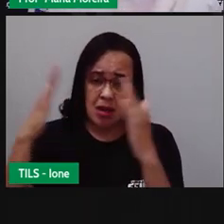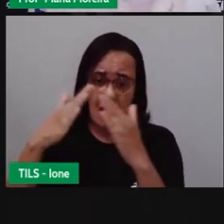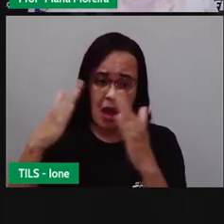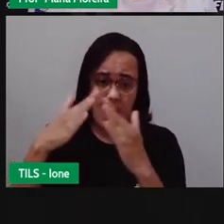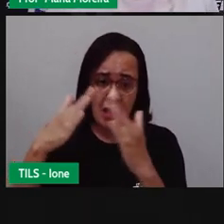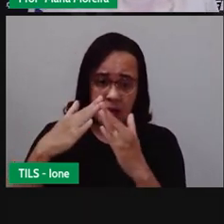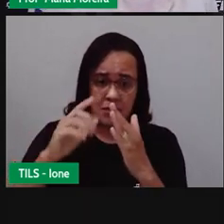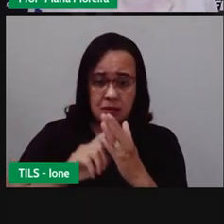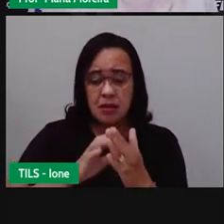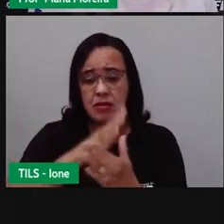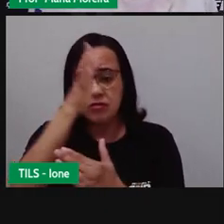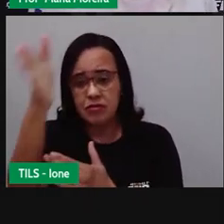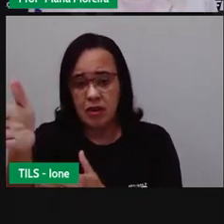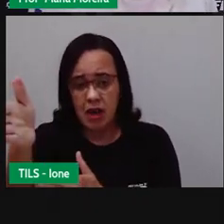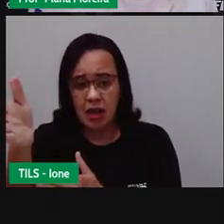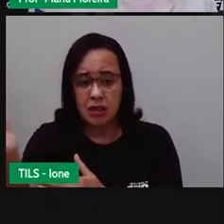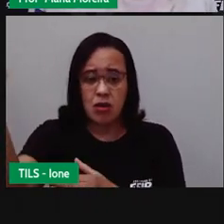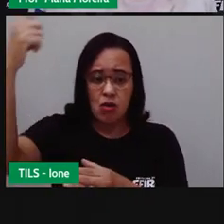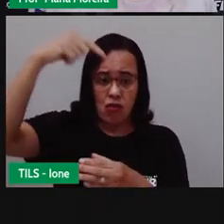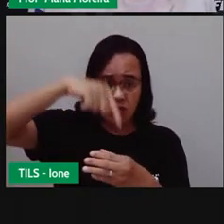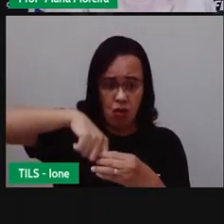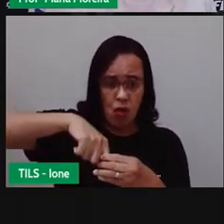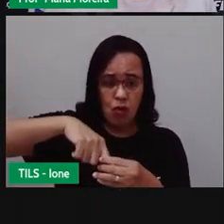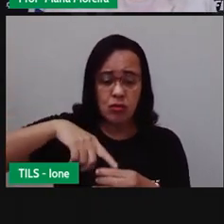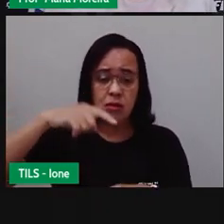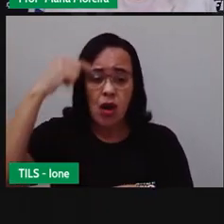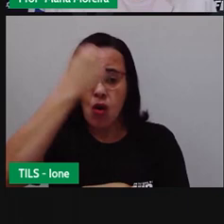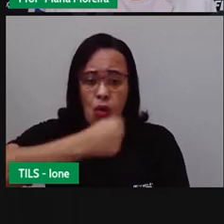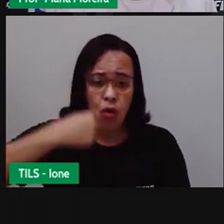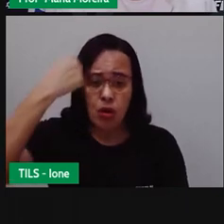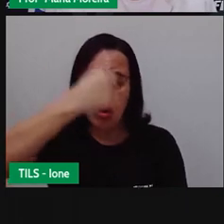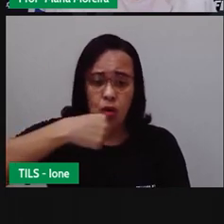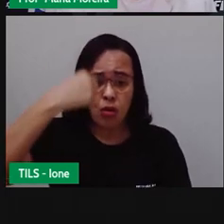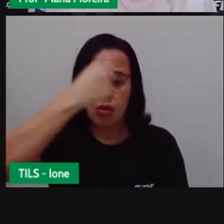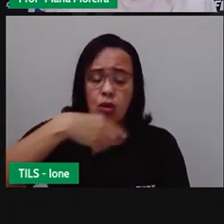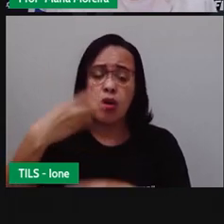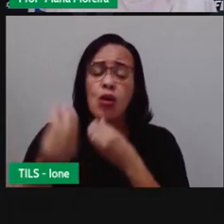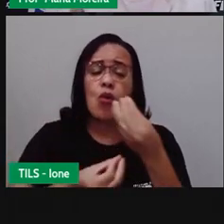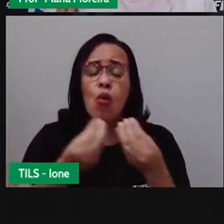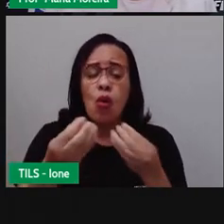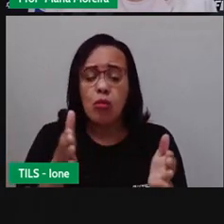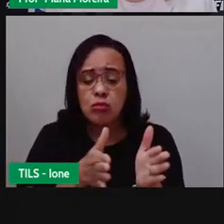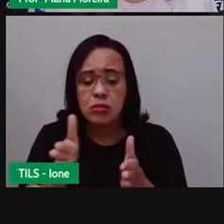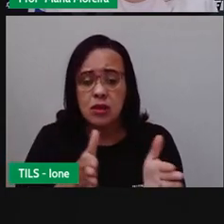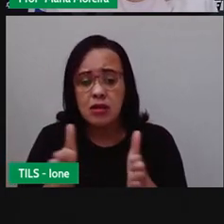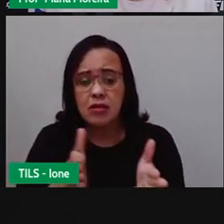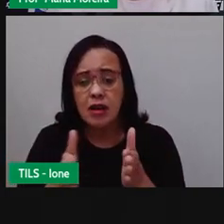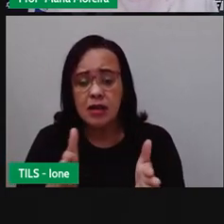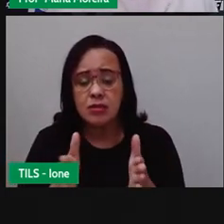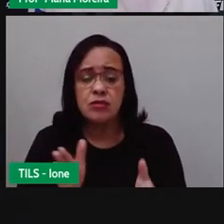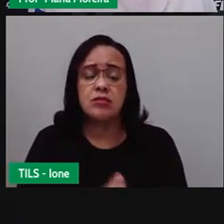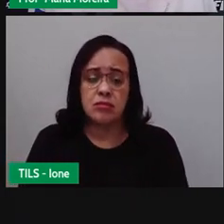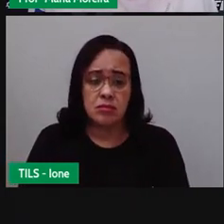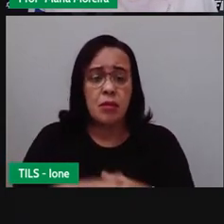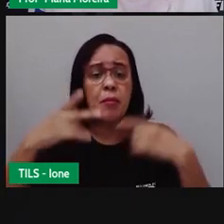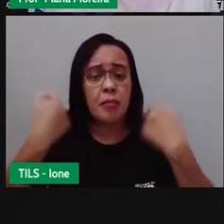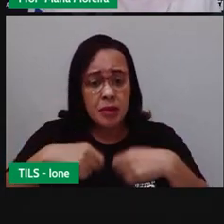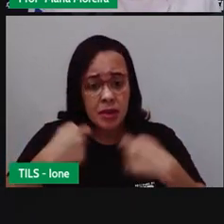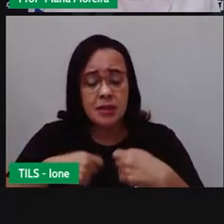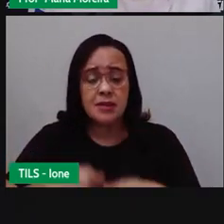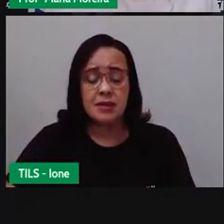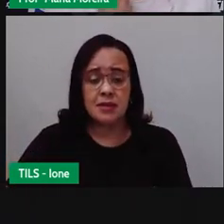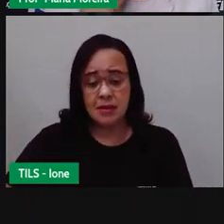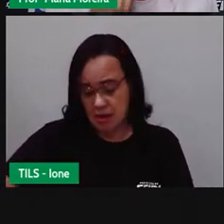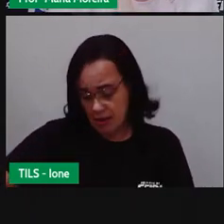tudo também é o quê? Qualidade de vida. A gente já falou aqui sobre a qualidade de vida no trabalho, né? Isso, alimentação saudável. Tudo isso.